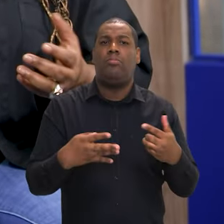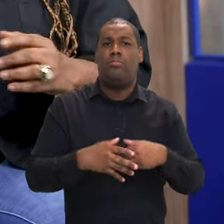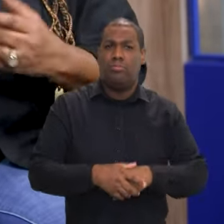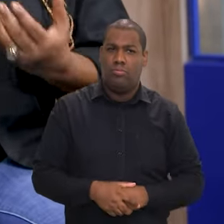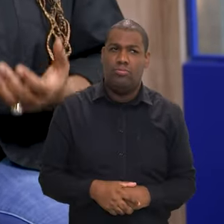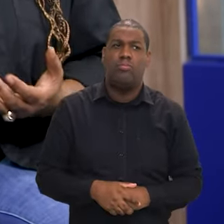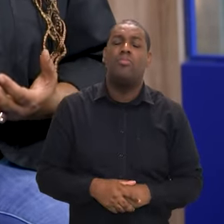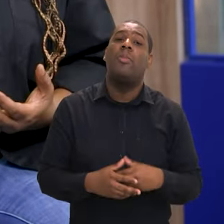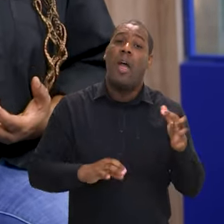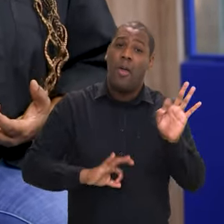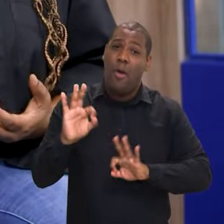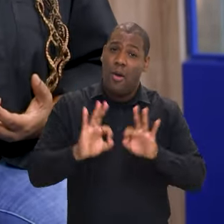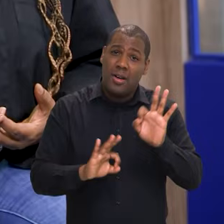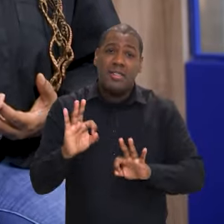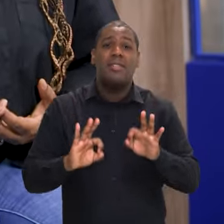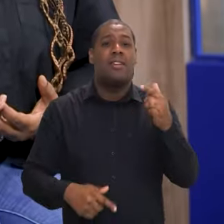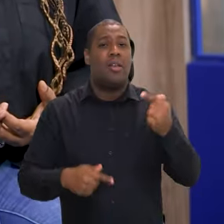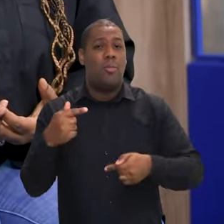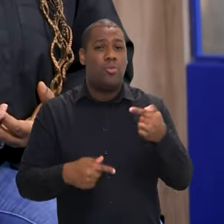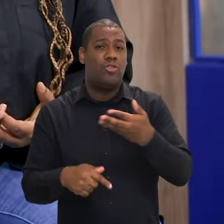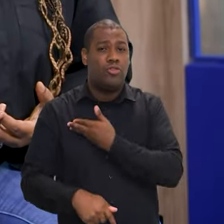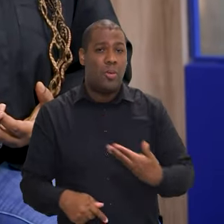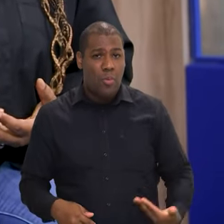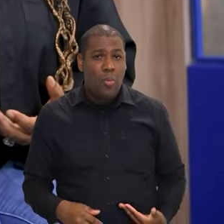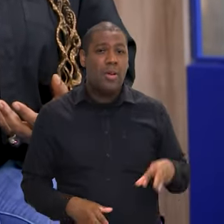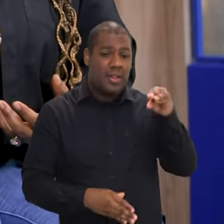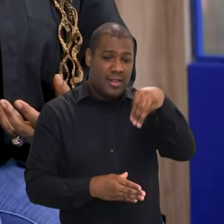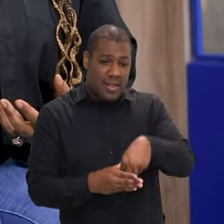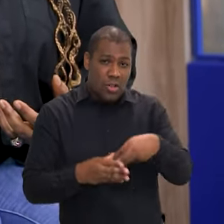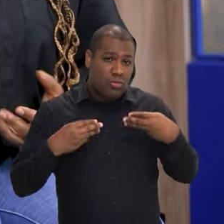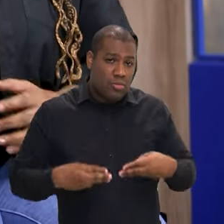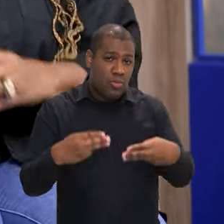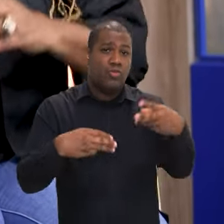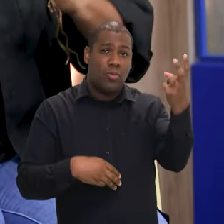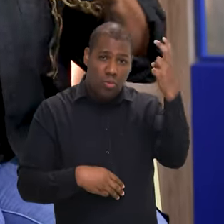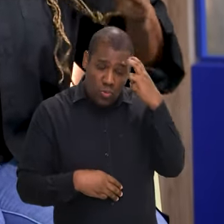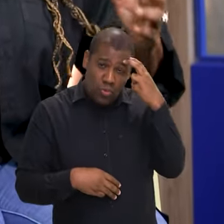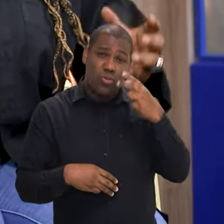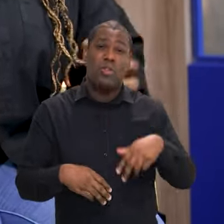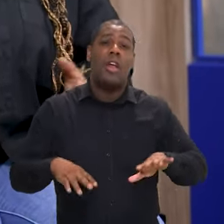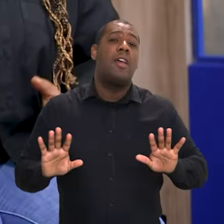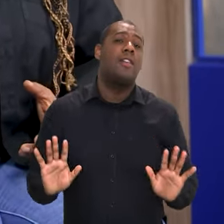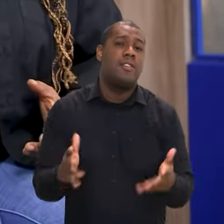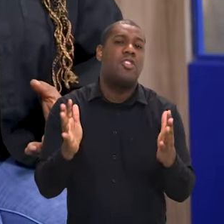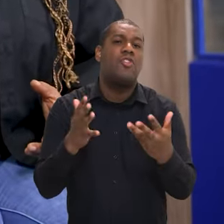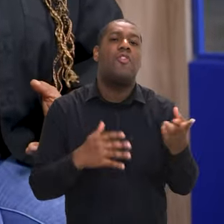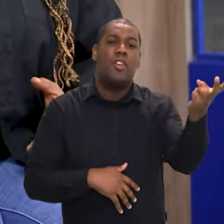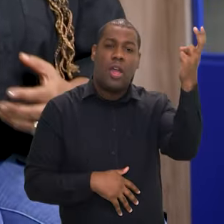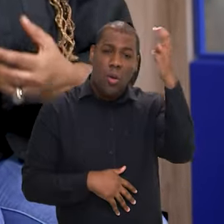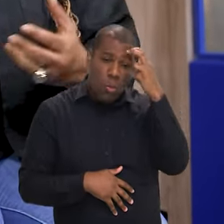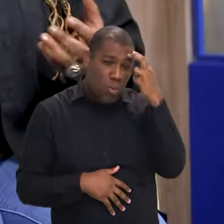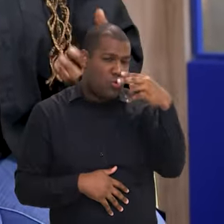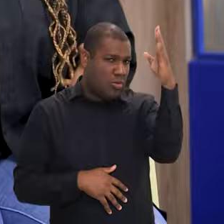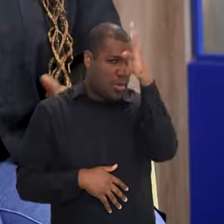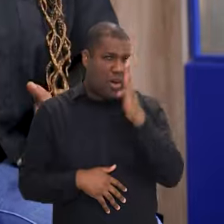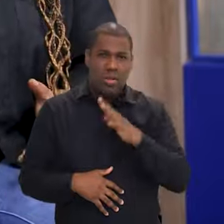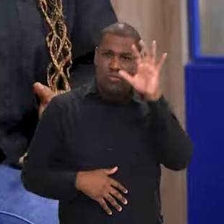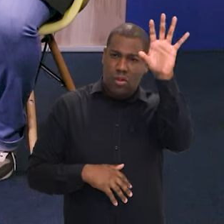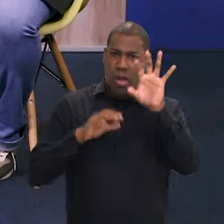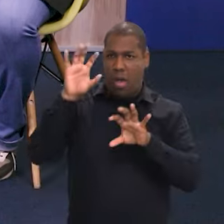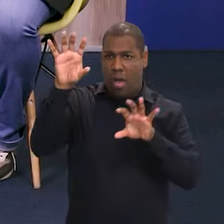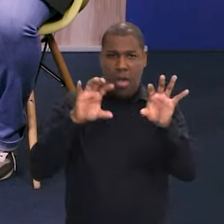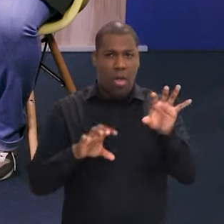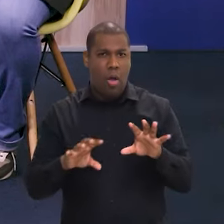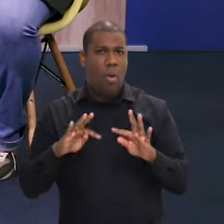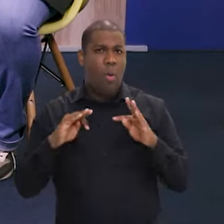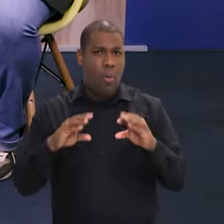desenvolvimento. Então, é assim que estamos fazendo as políticas do Ministério da Cultura, querendo abranger a todos, nacionalizar o fomento, porque pertence a todos,